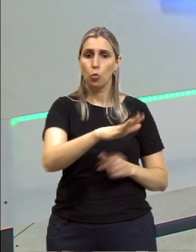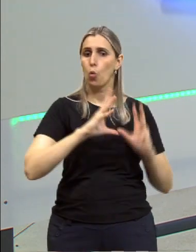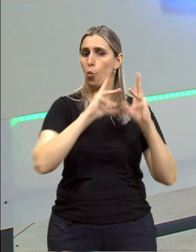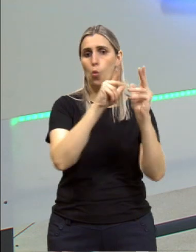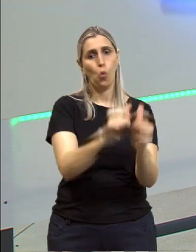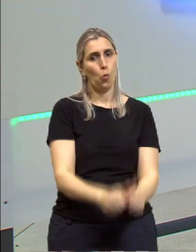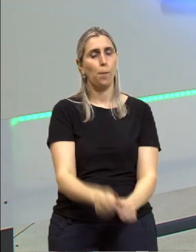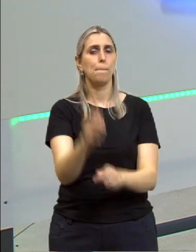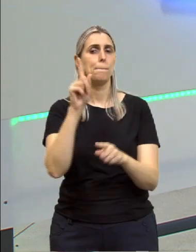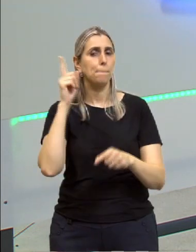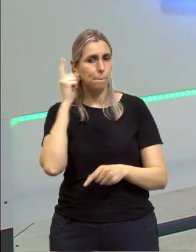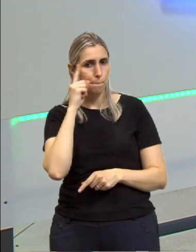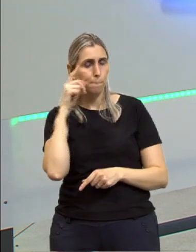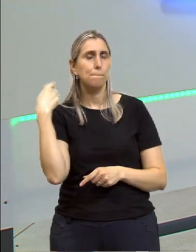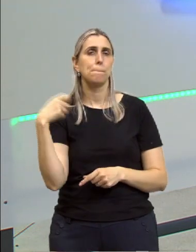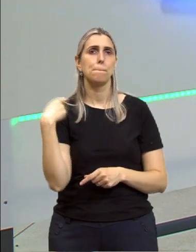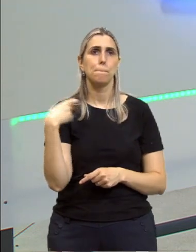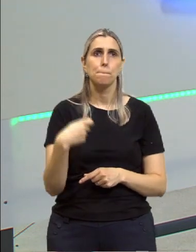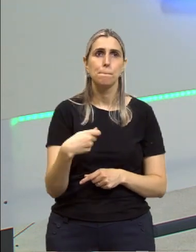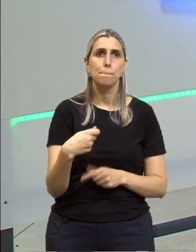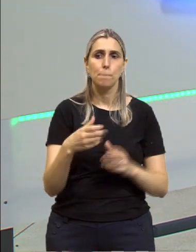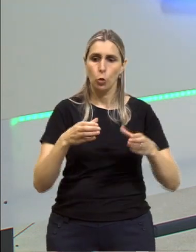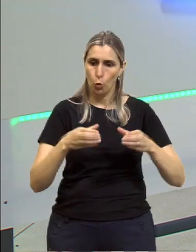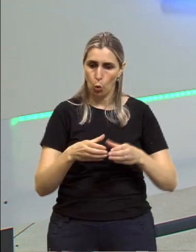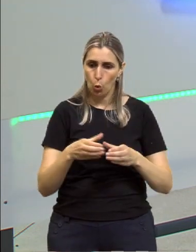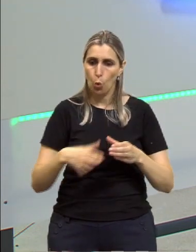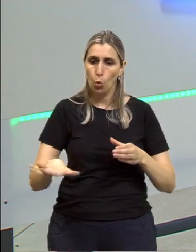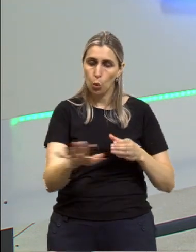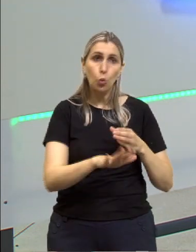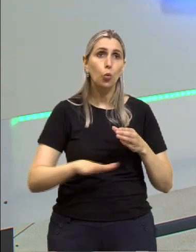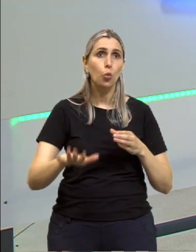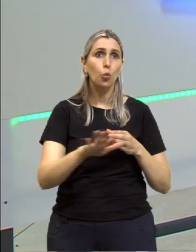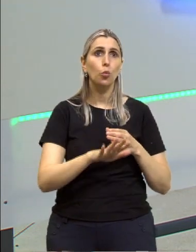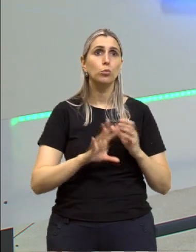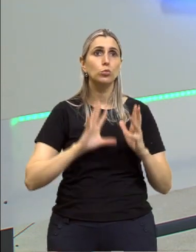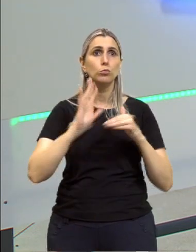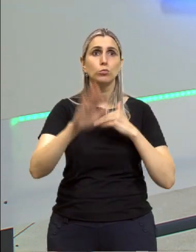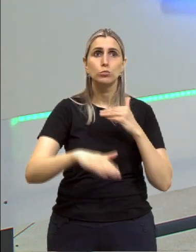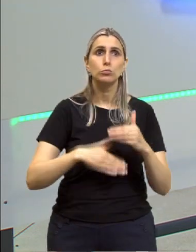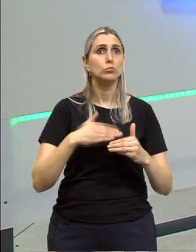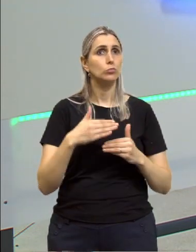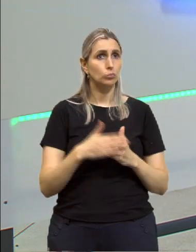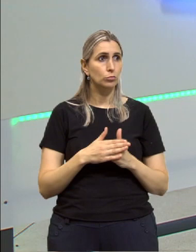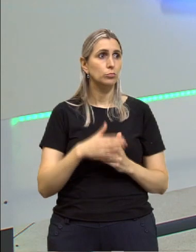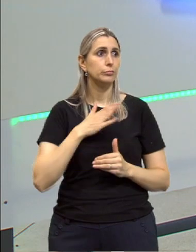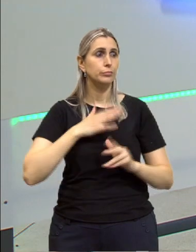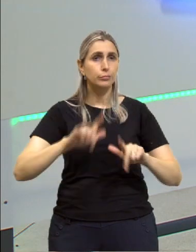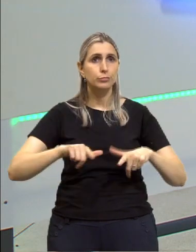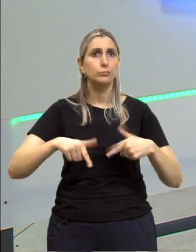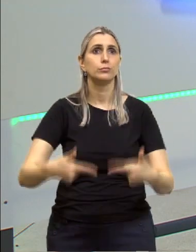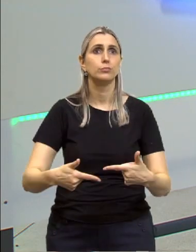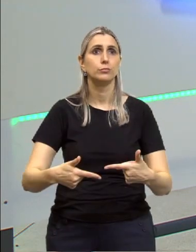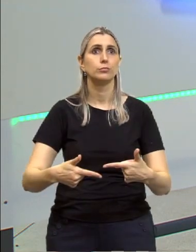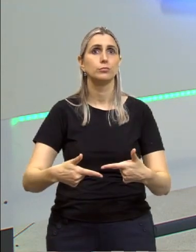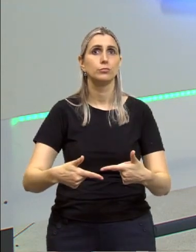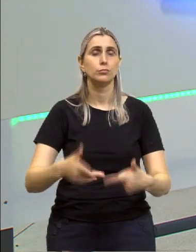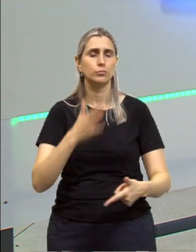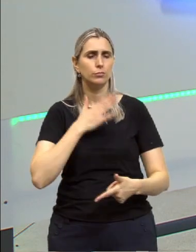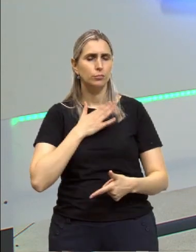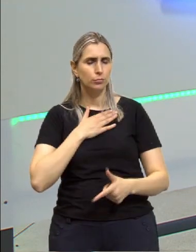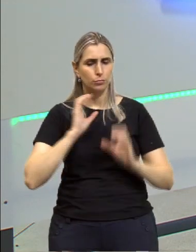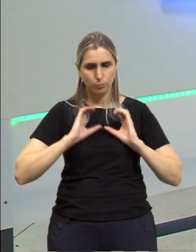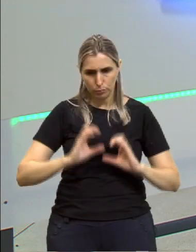eu vou ter que pensar também na coletividade, no todo. Então, a minha ação, pensar no todo. Meu